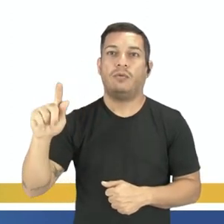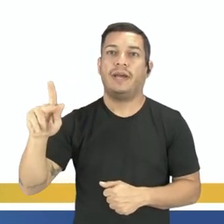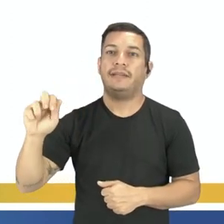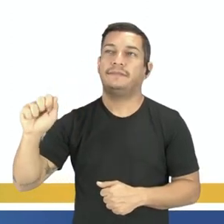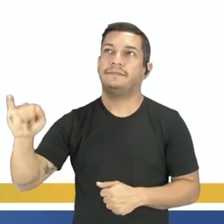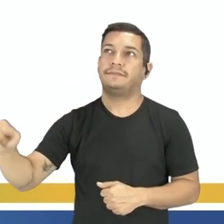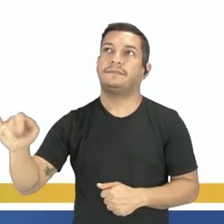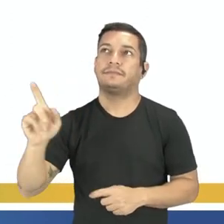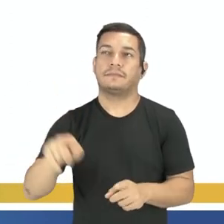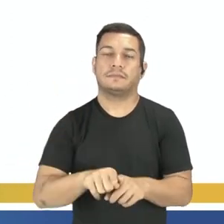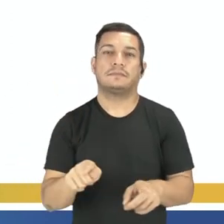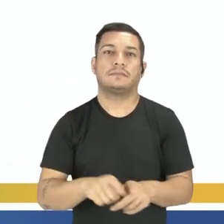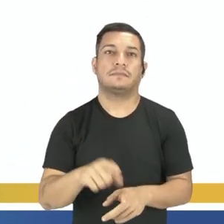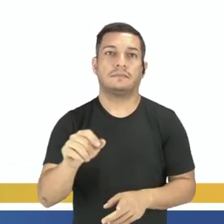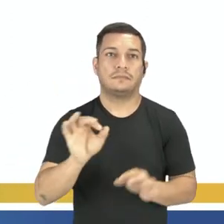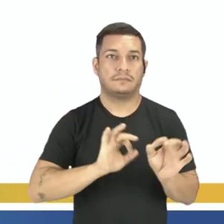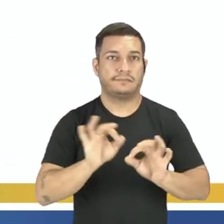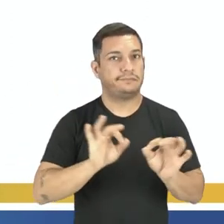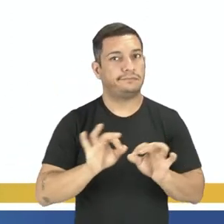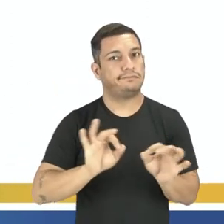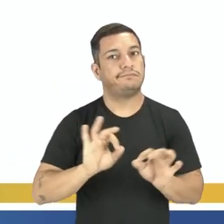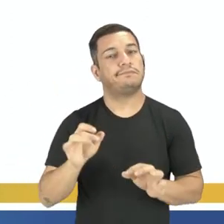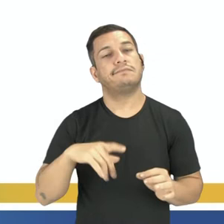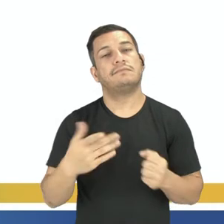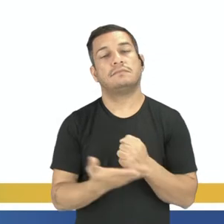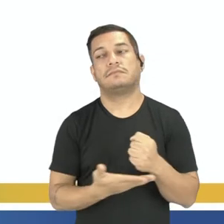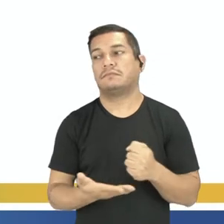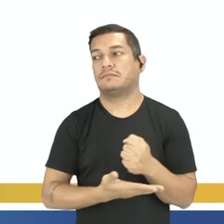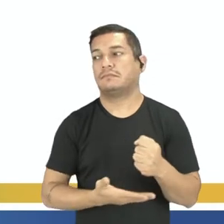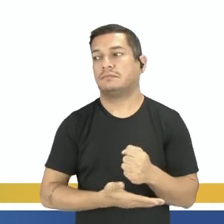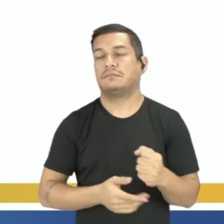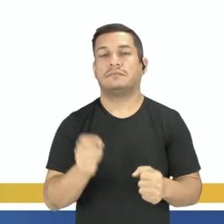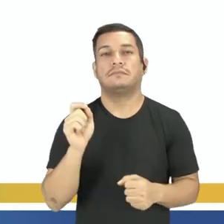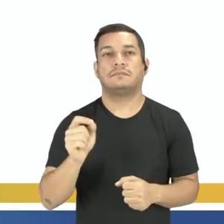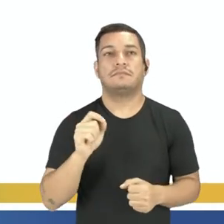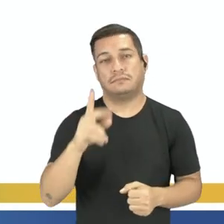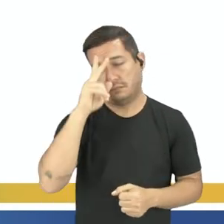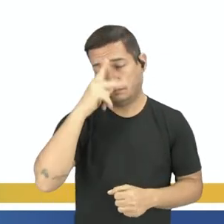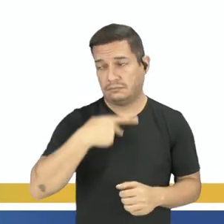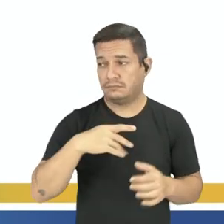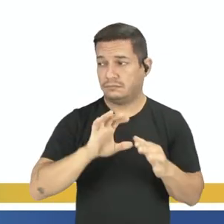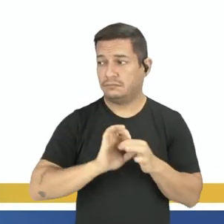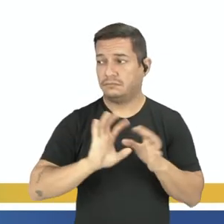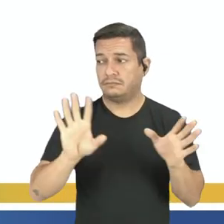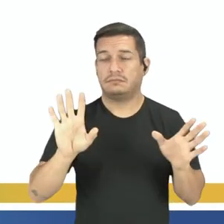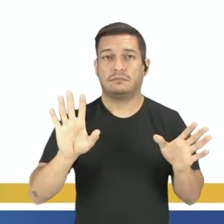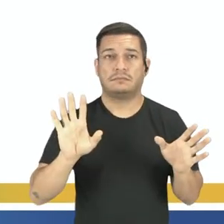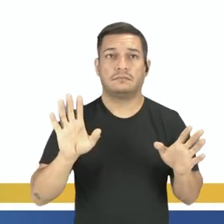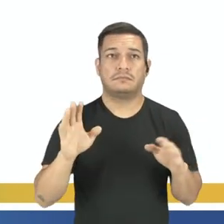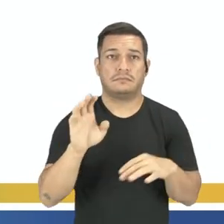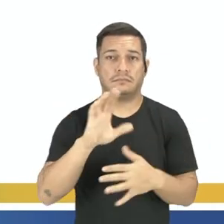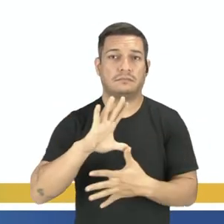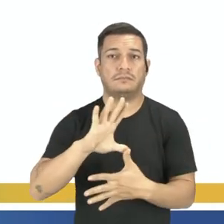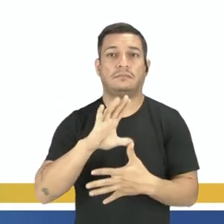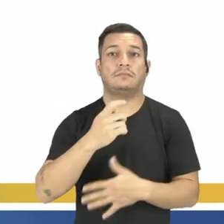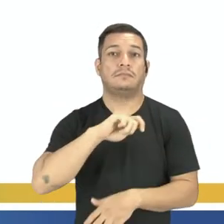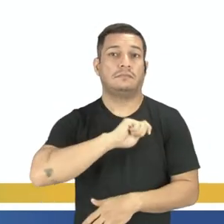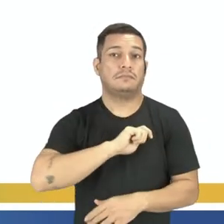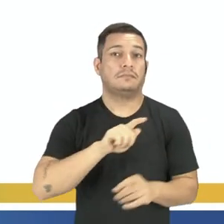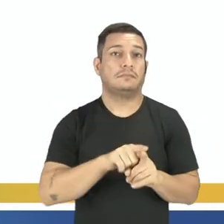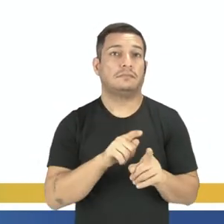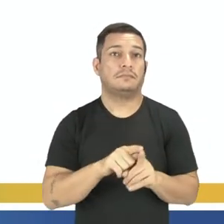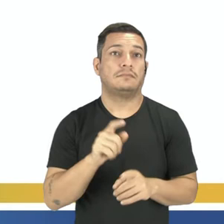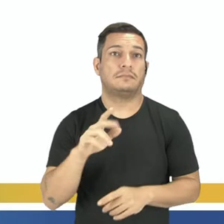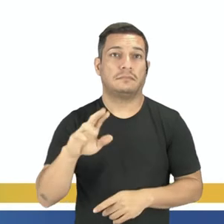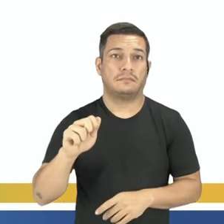né? São regiões que foram formadas a partir da independência aí, ou as independências da América Espanhola. E aí, as